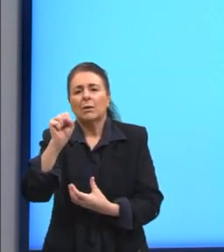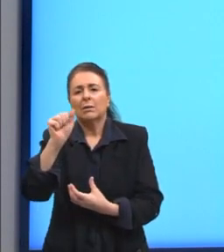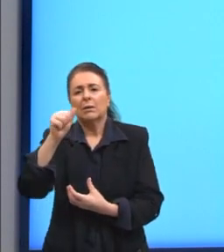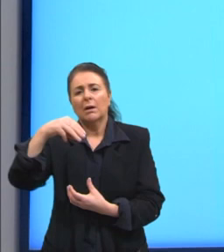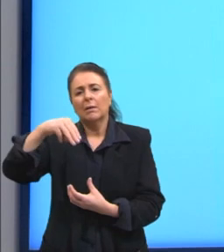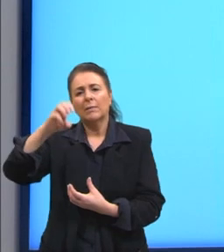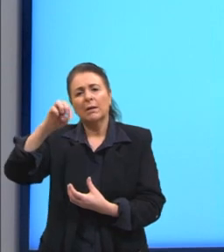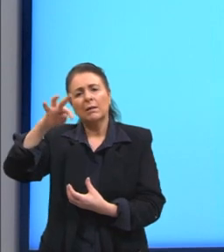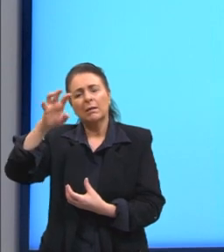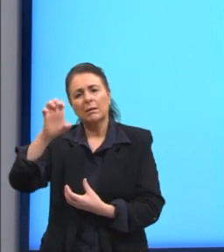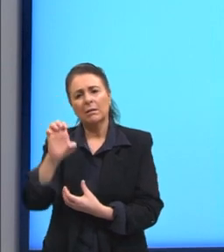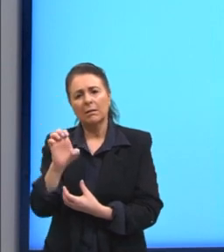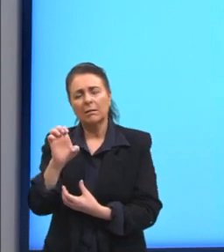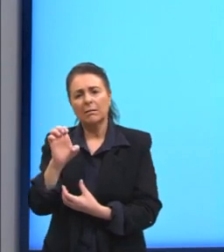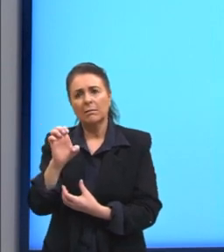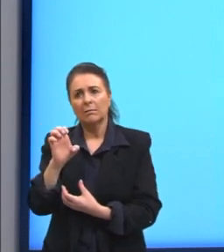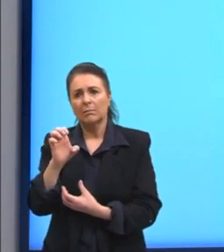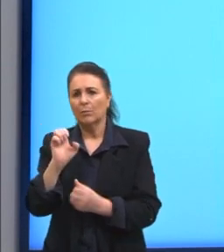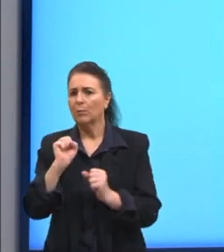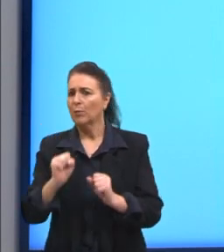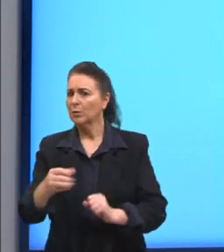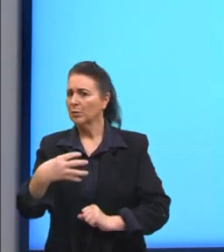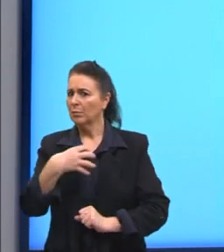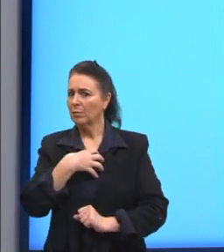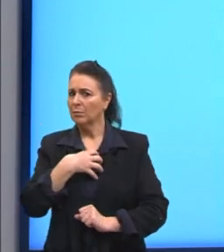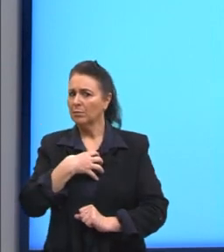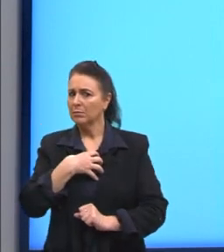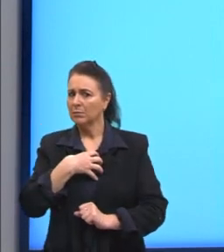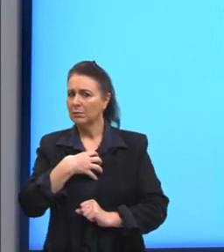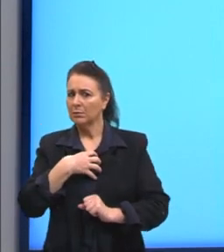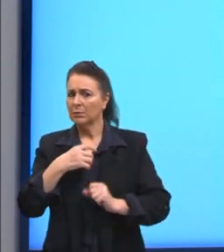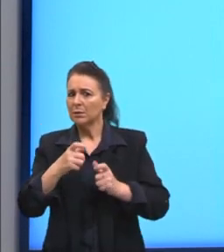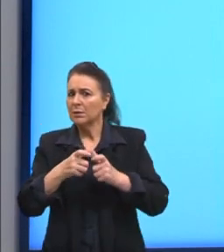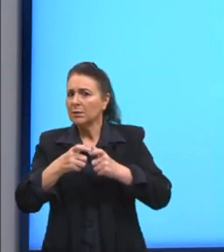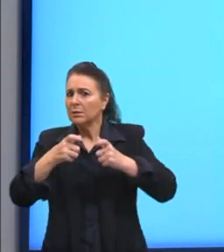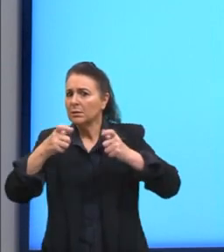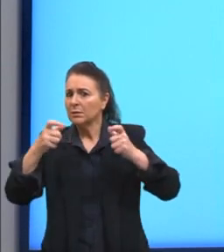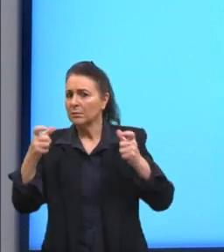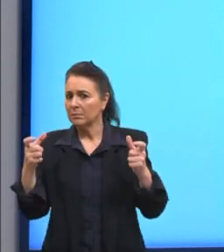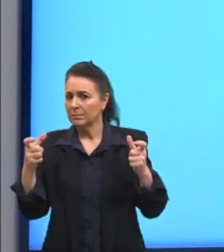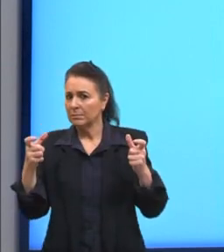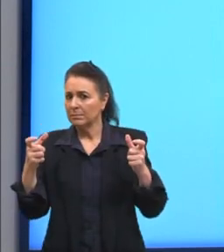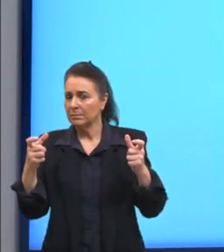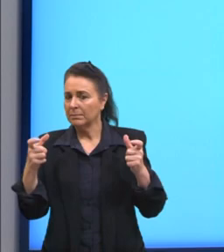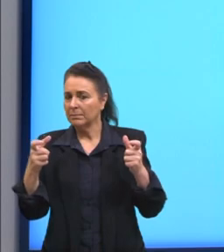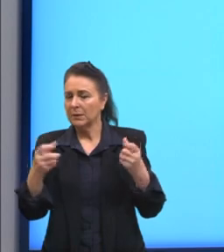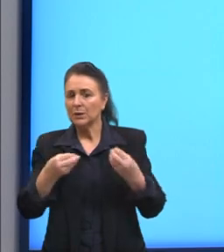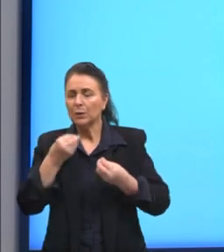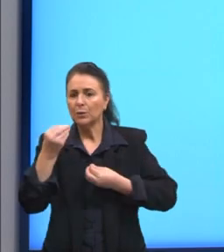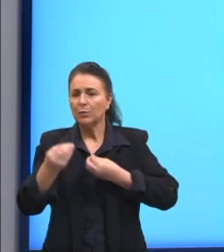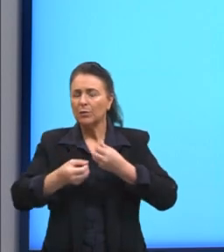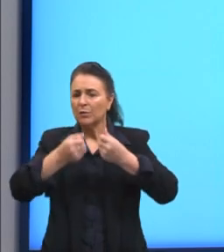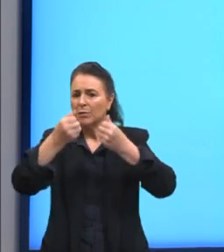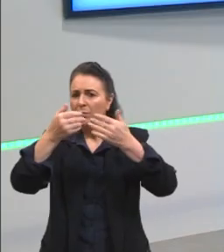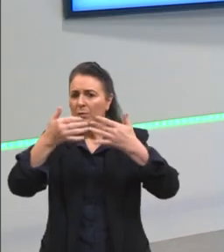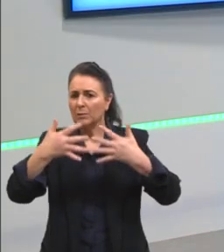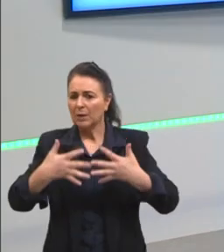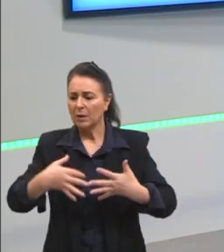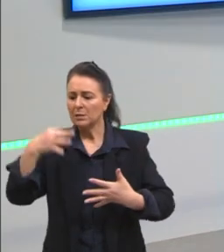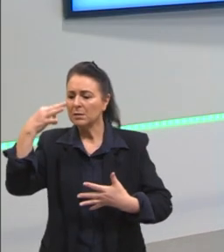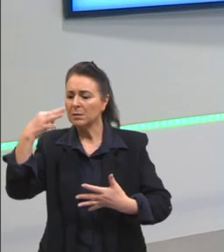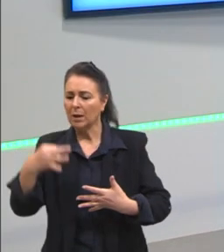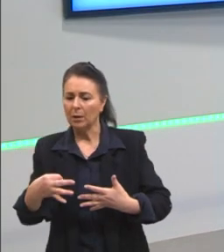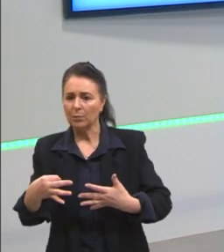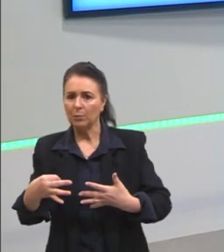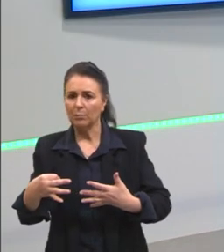Calorosamente, pode ser de modo ou de intensidade. E não tem como a gente dizer com certeza qual das